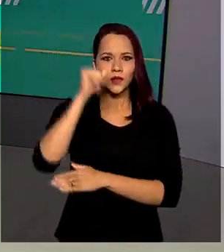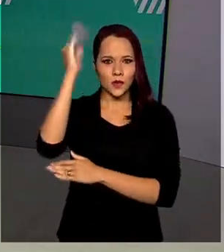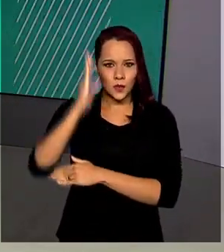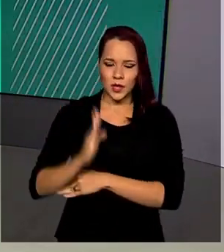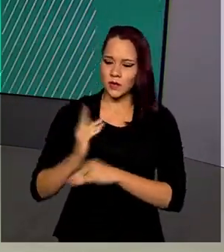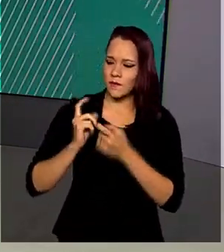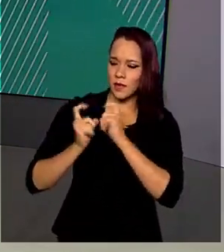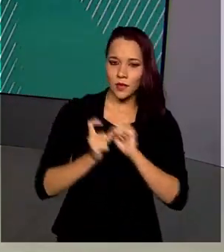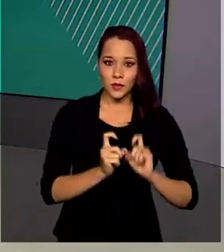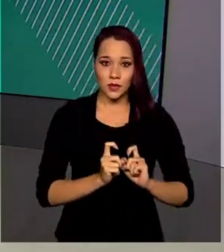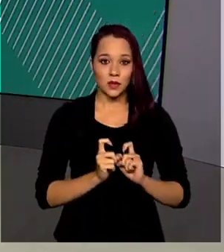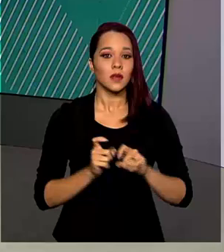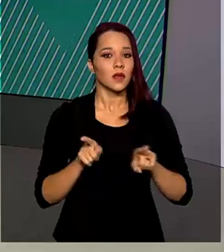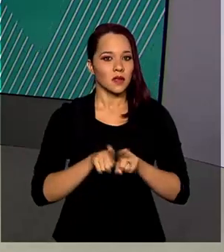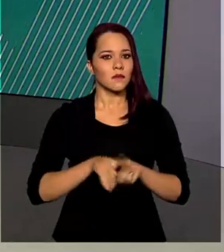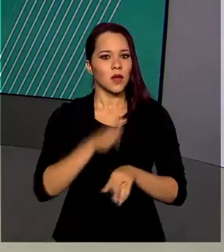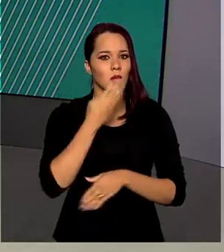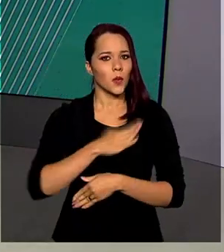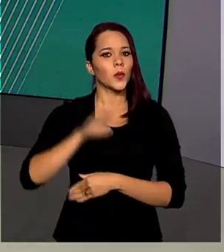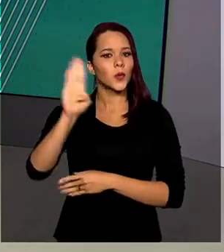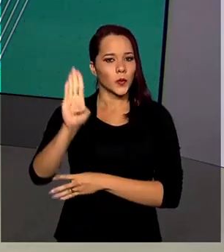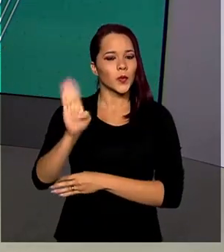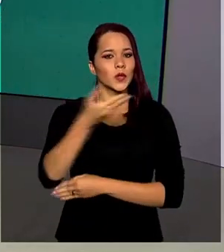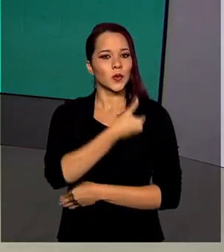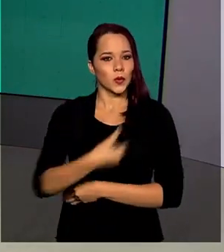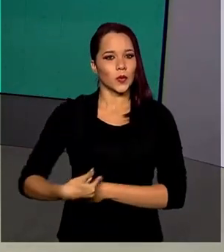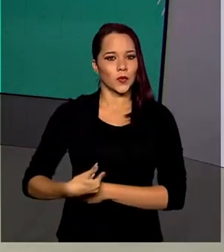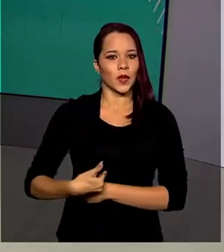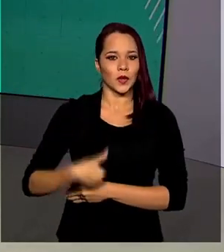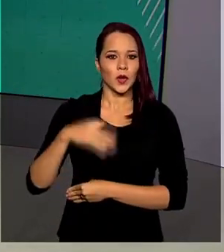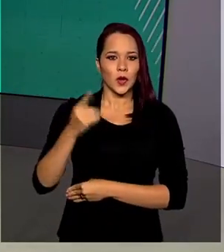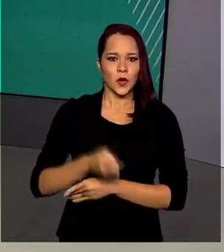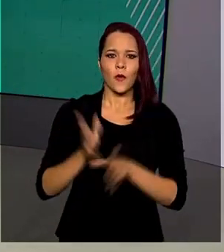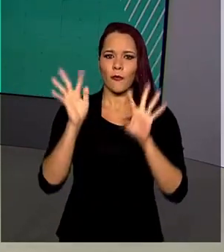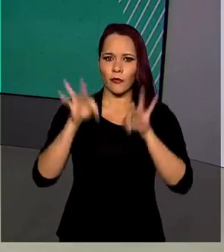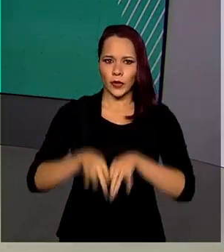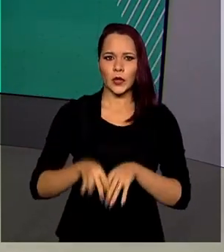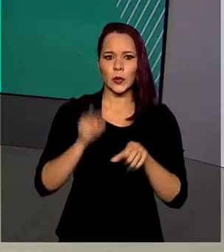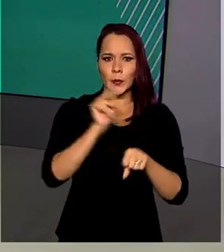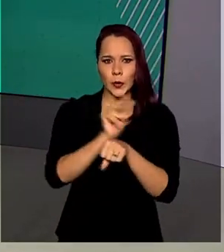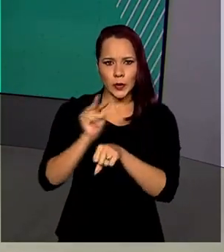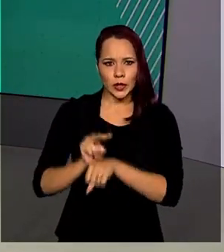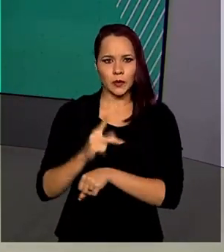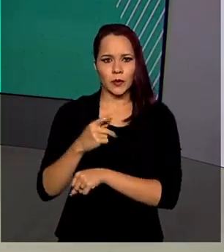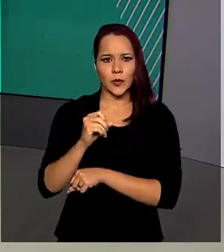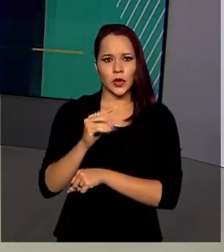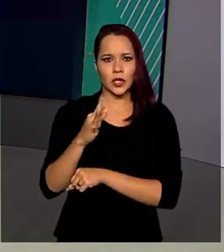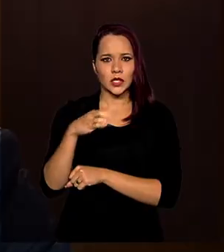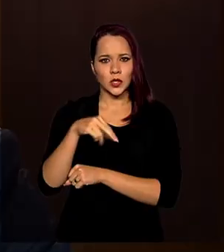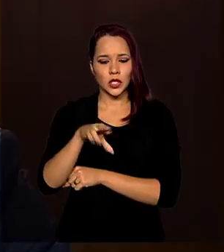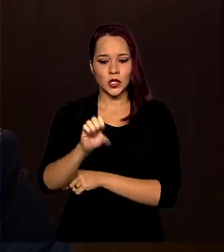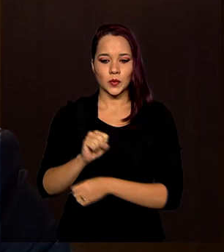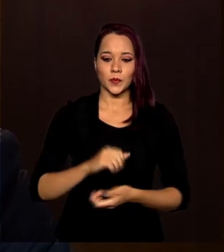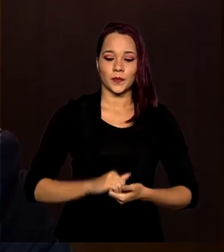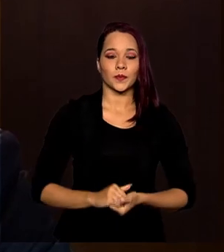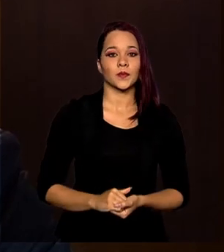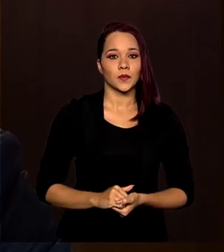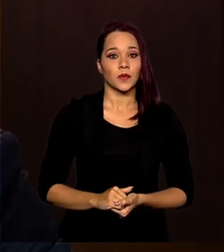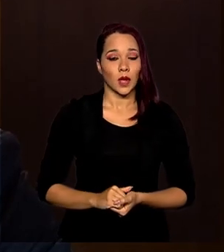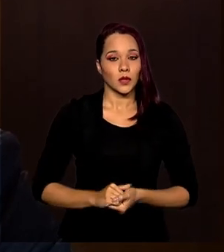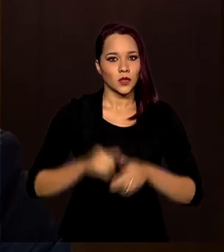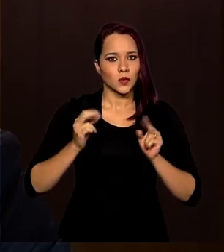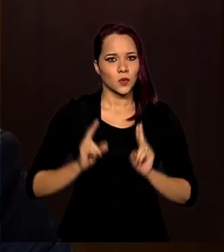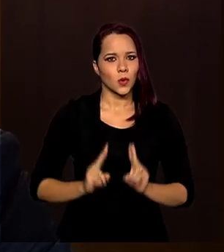negociando e reafirmou o compromisso do seu governo com o fim do protecionismo. Seguimos